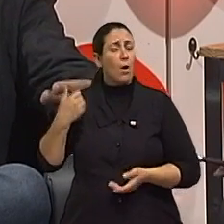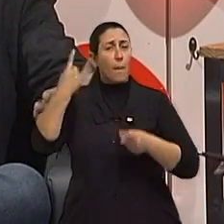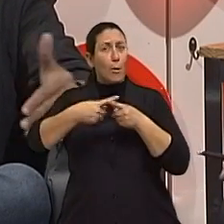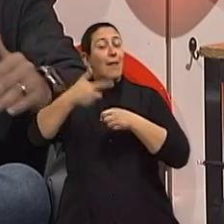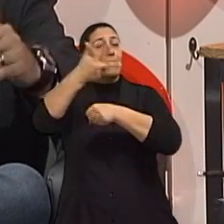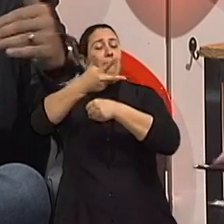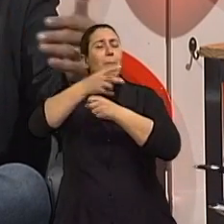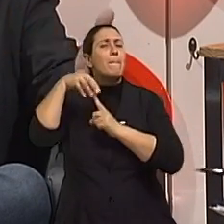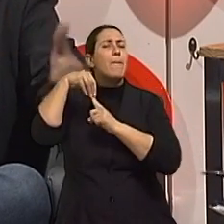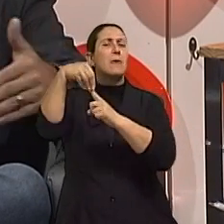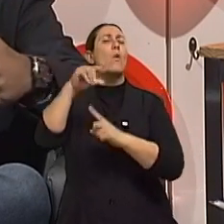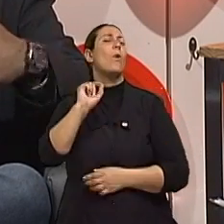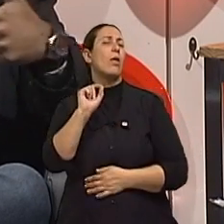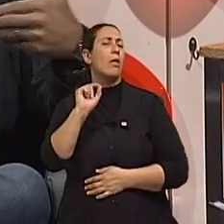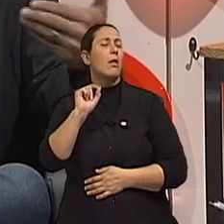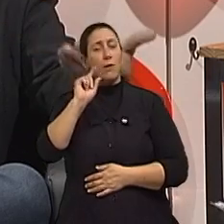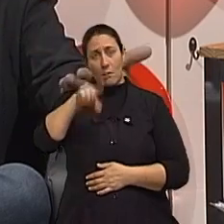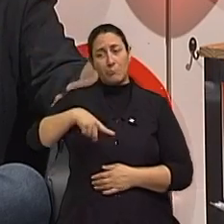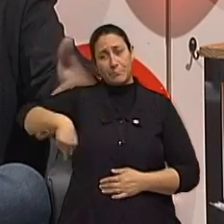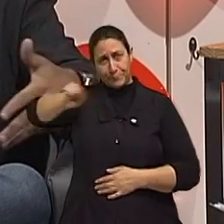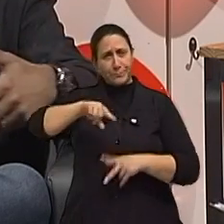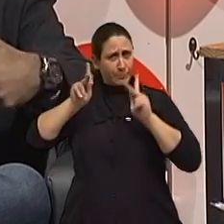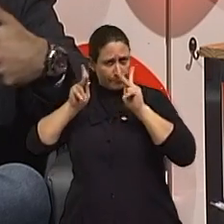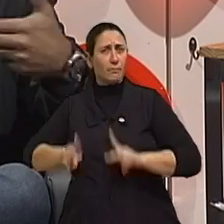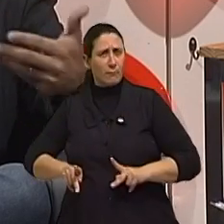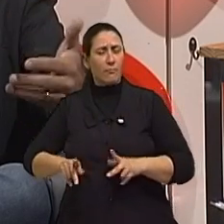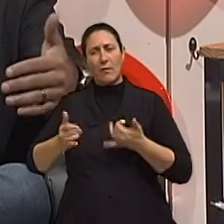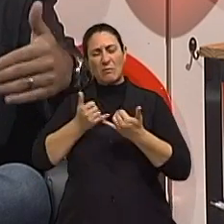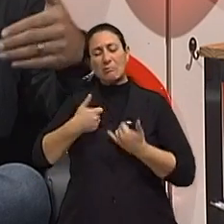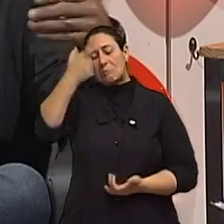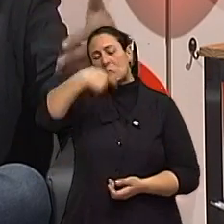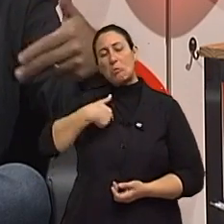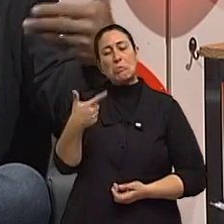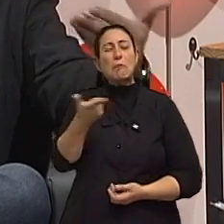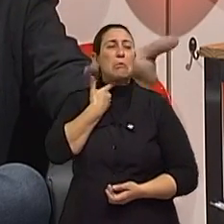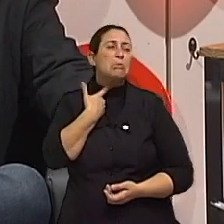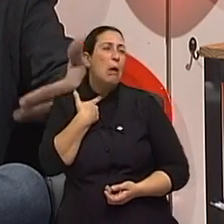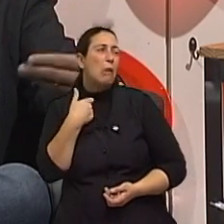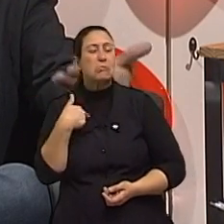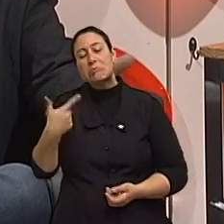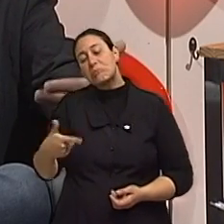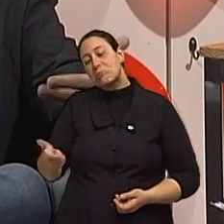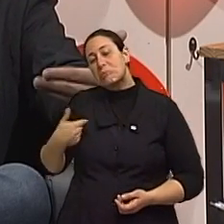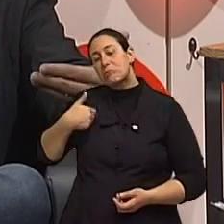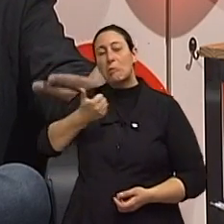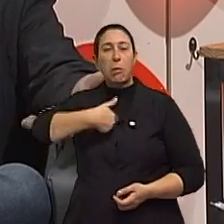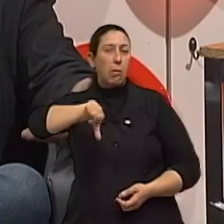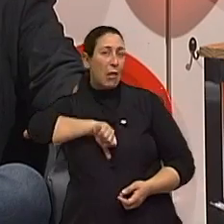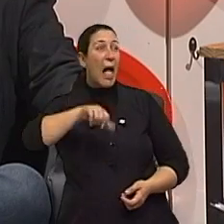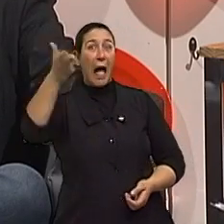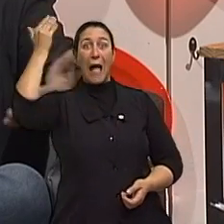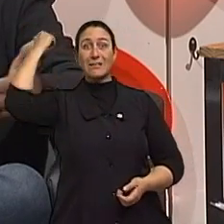terceira idade, se você já está desinvestido, sem desejo, por várias outras coisas que antes te davam